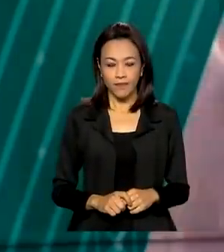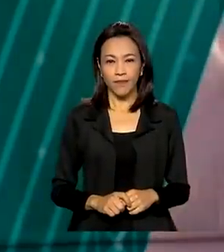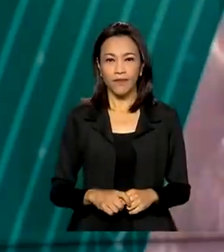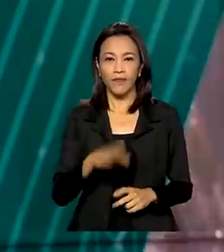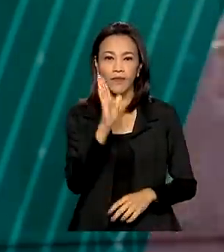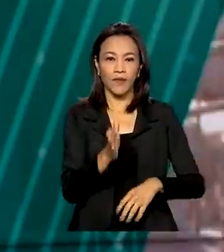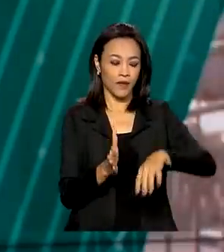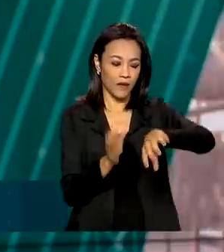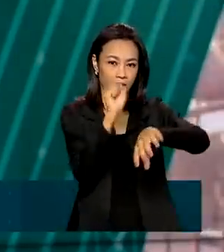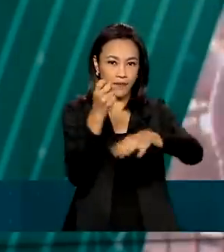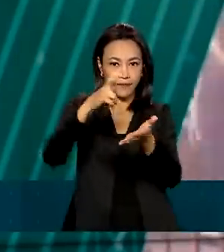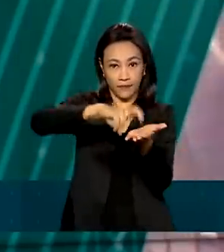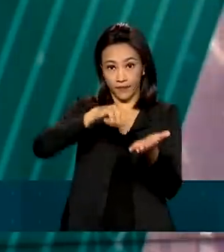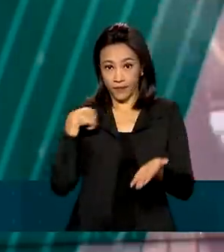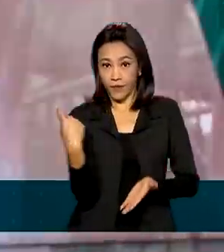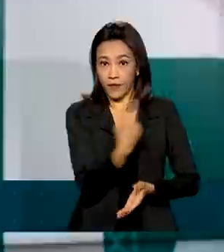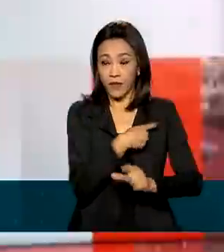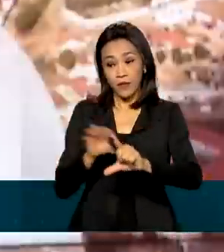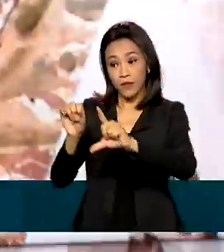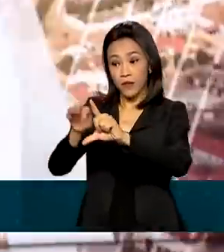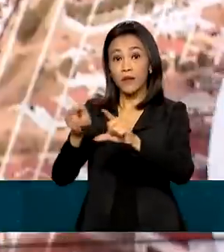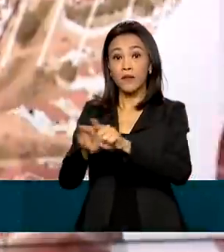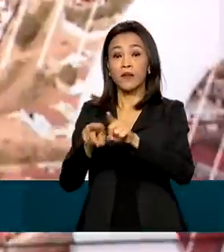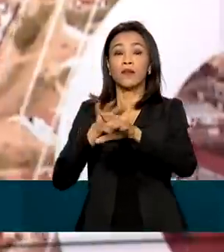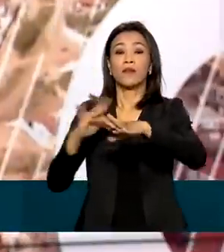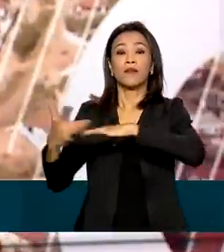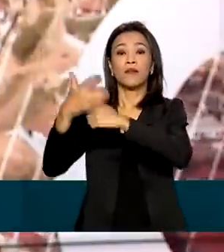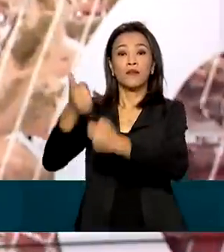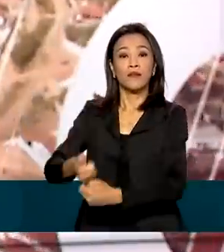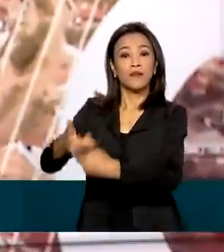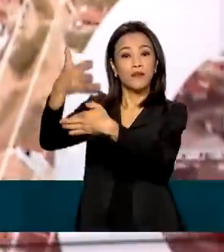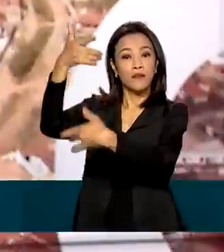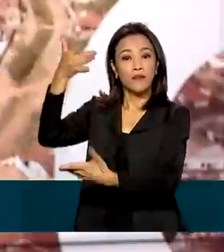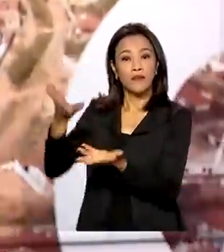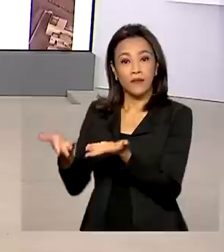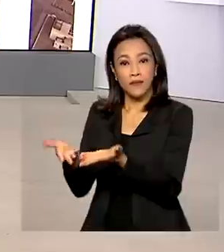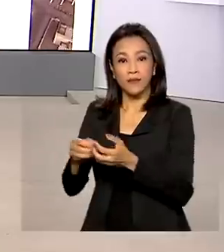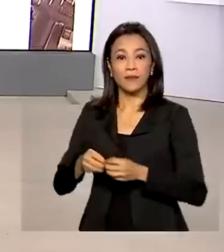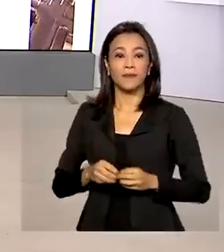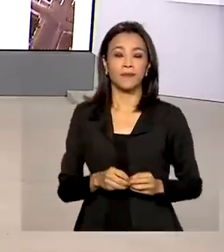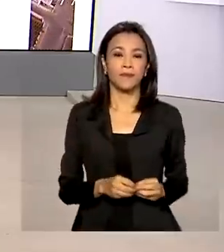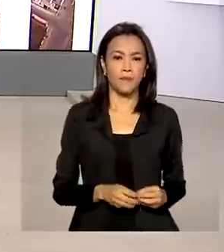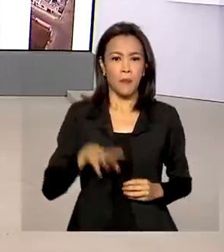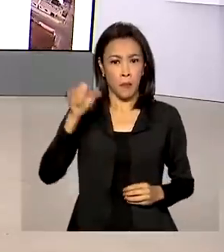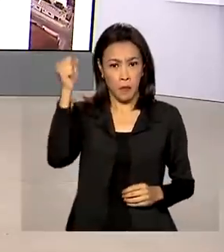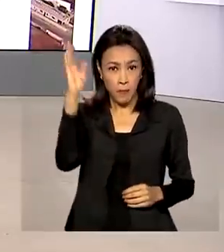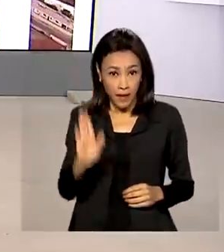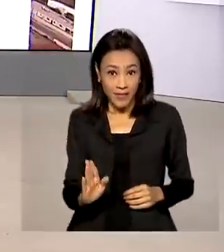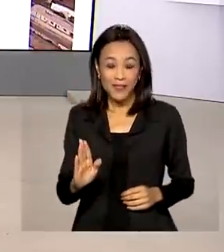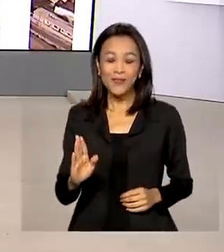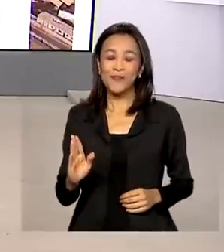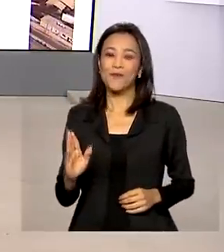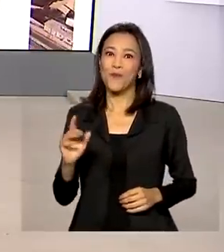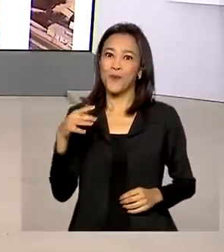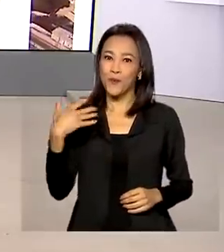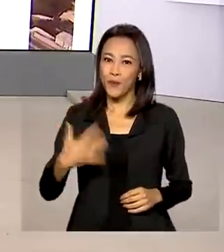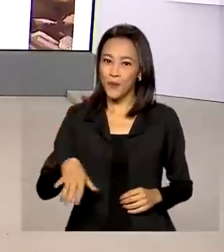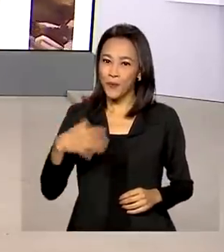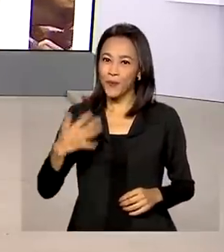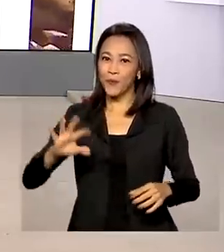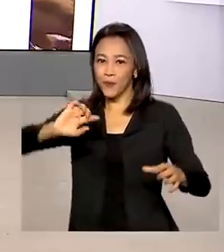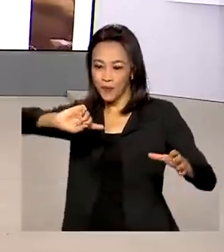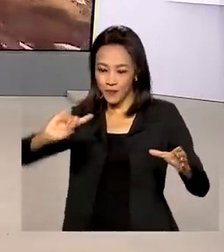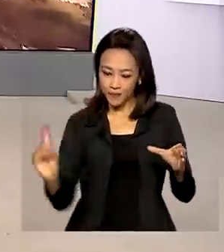Oito horas da manhã, estamos ao vivo também pelas redes sociais. O Brasil deu mais um passo no